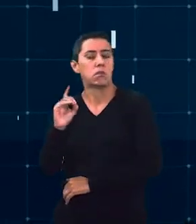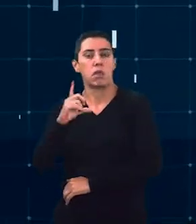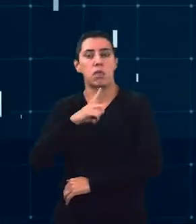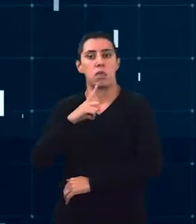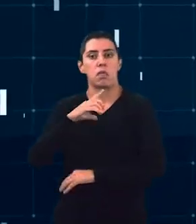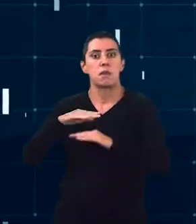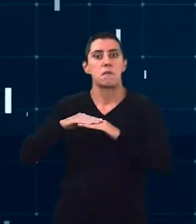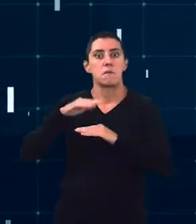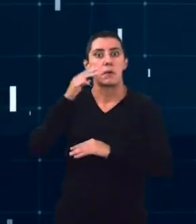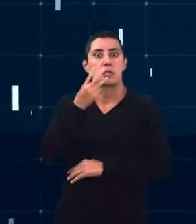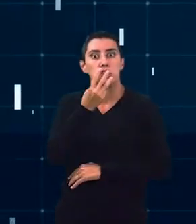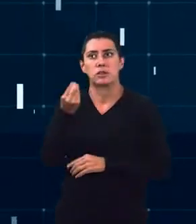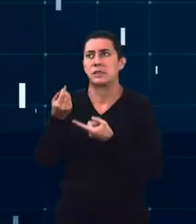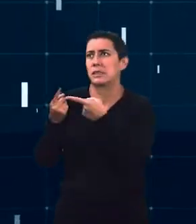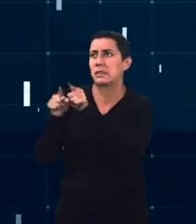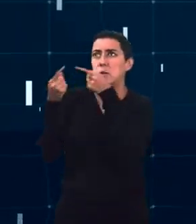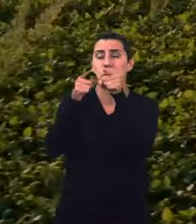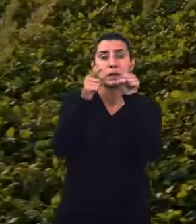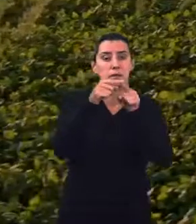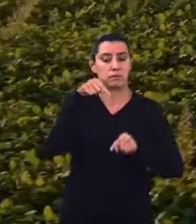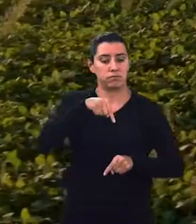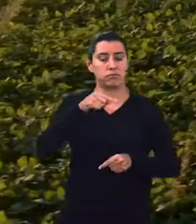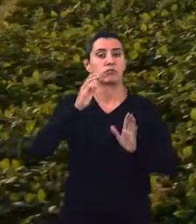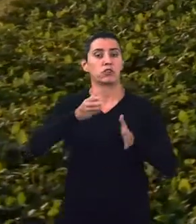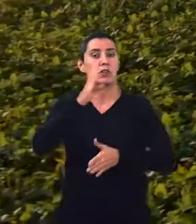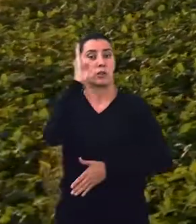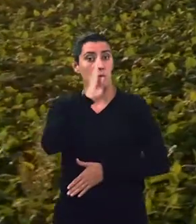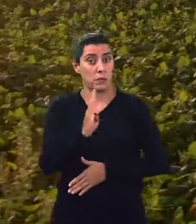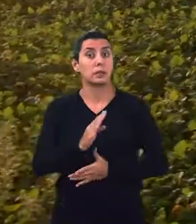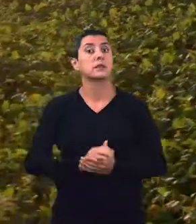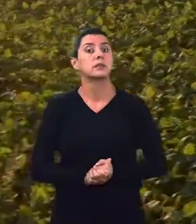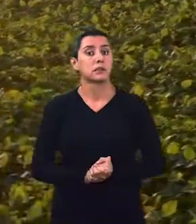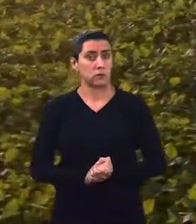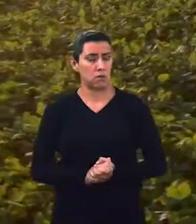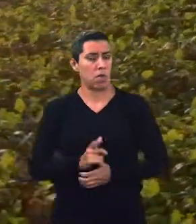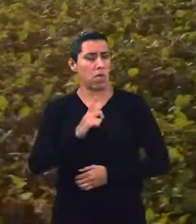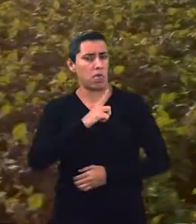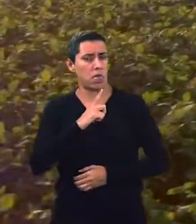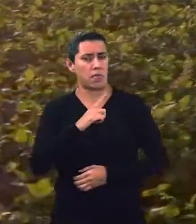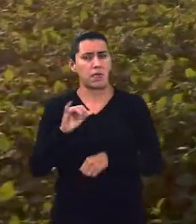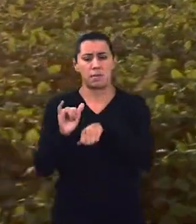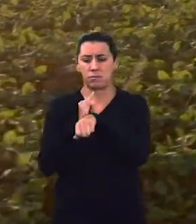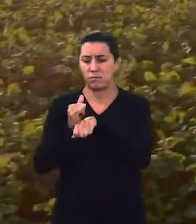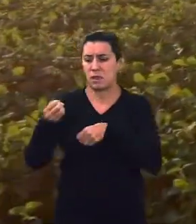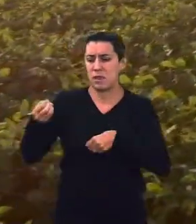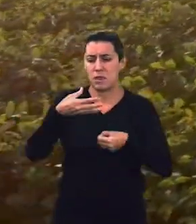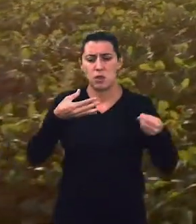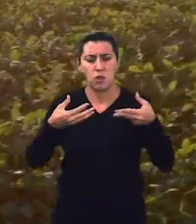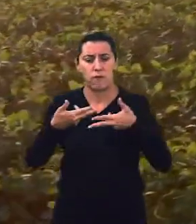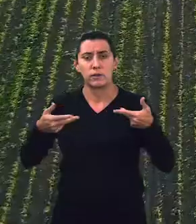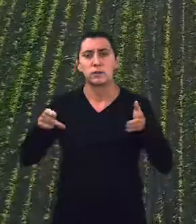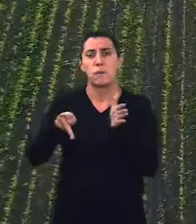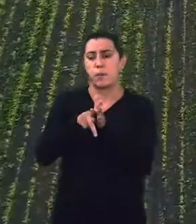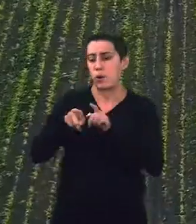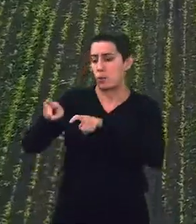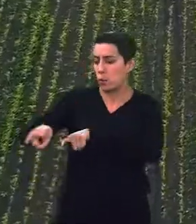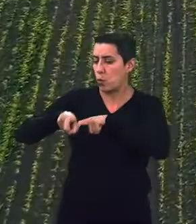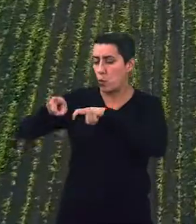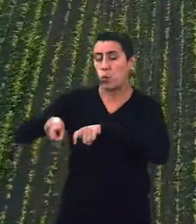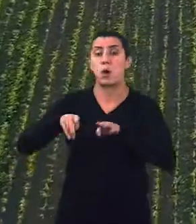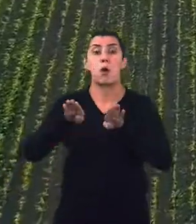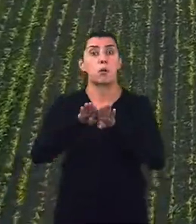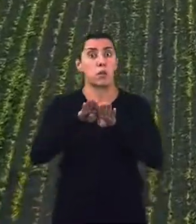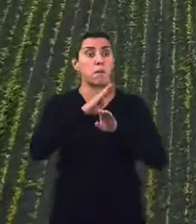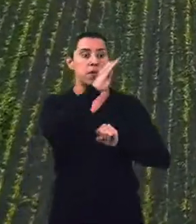ecossistema de nuvem da Huawei no país. Também trouxemos inovações com sustentabilidade para o agronegócio e para a indústria,